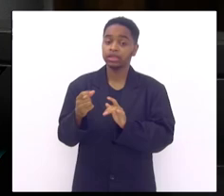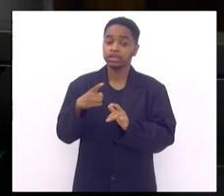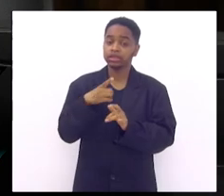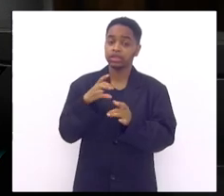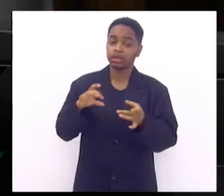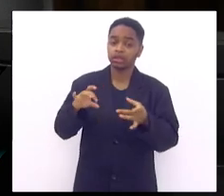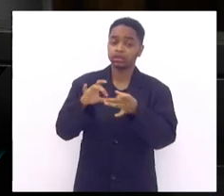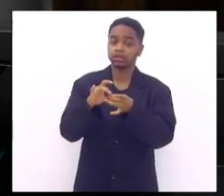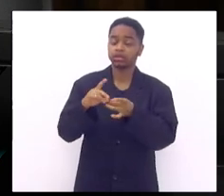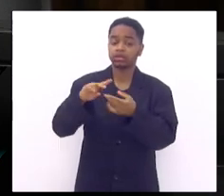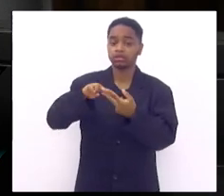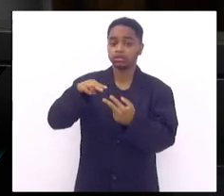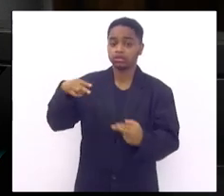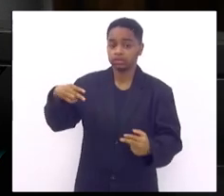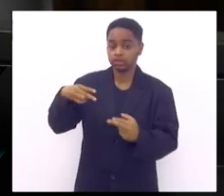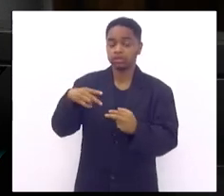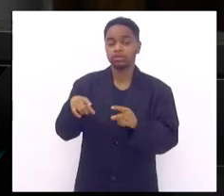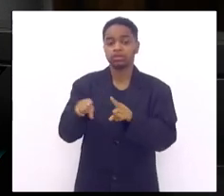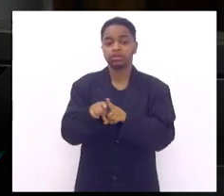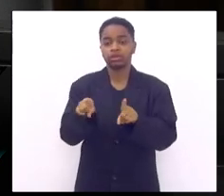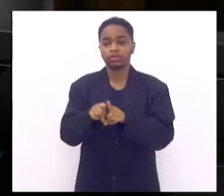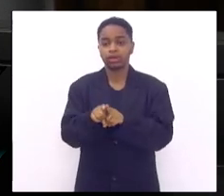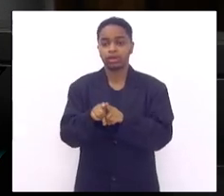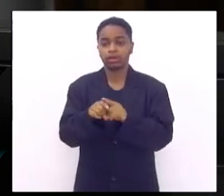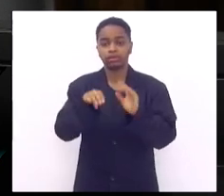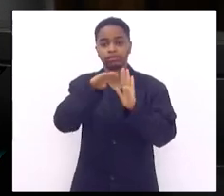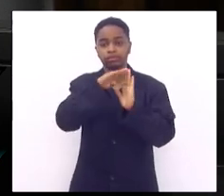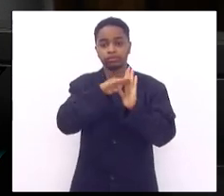de diabetes aquilo tudo que está no